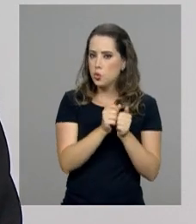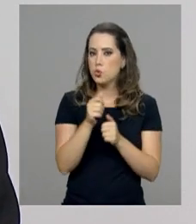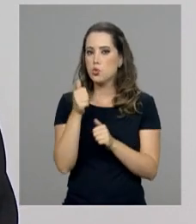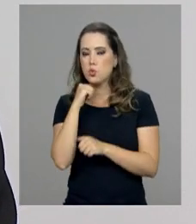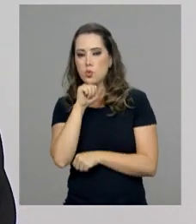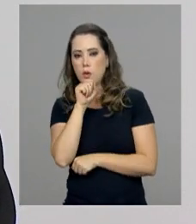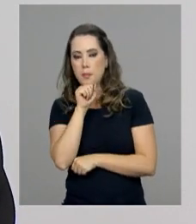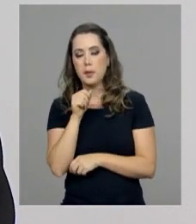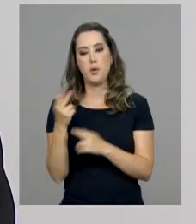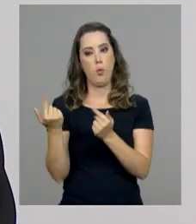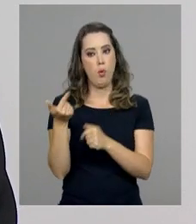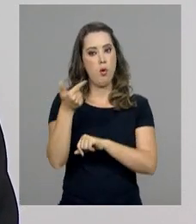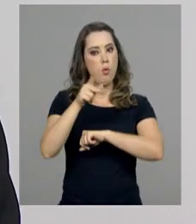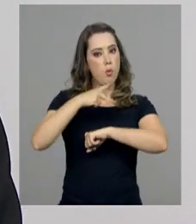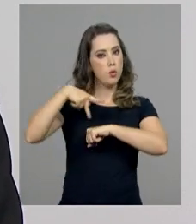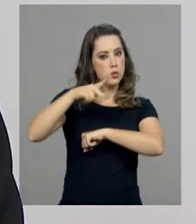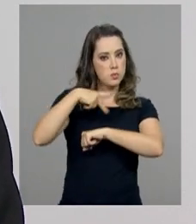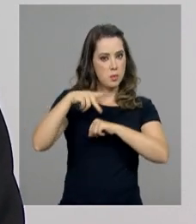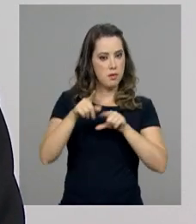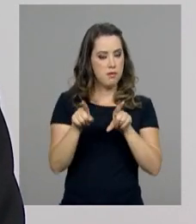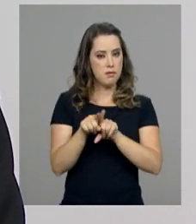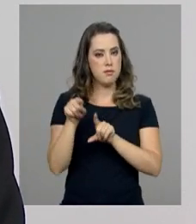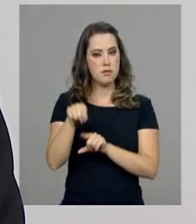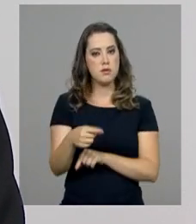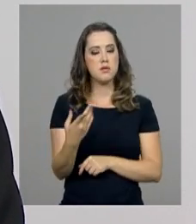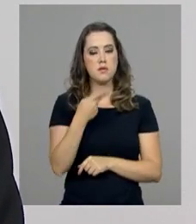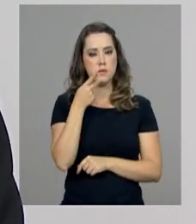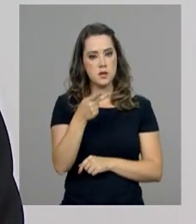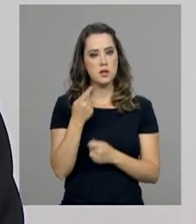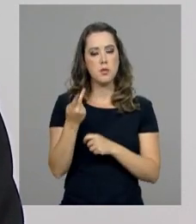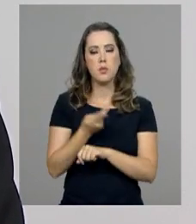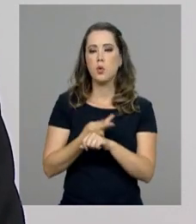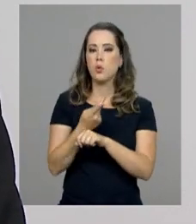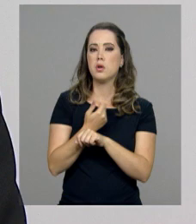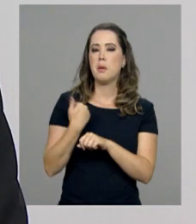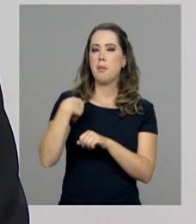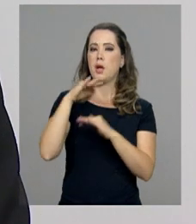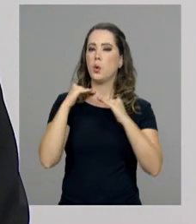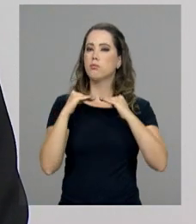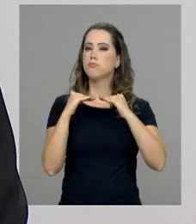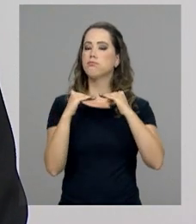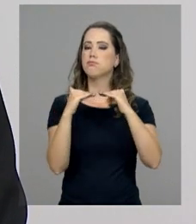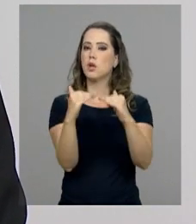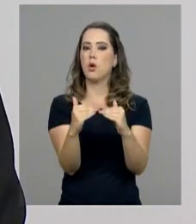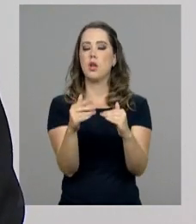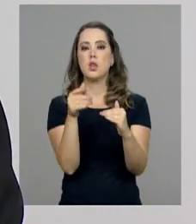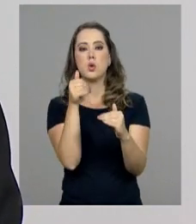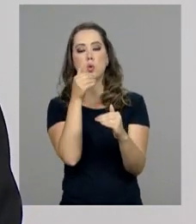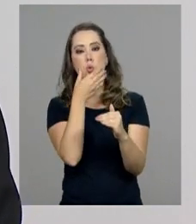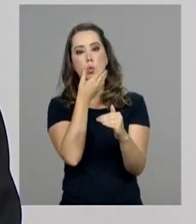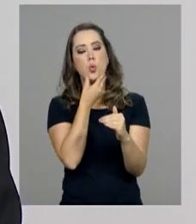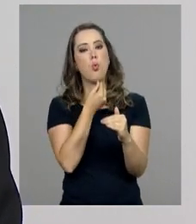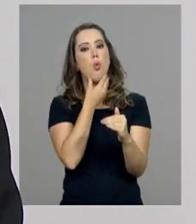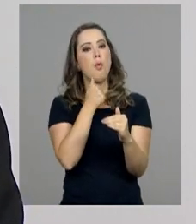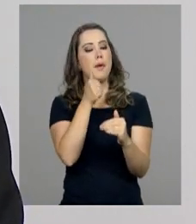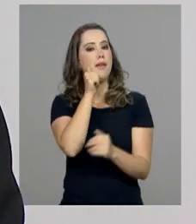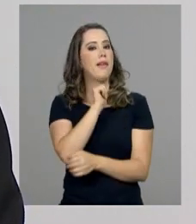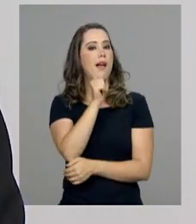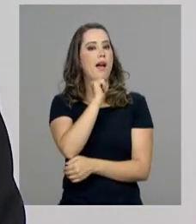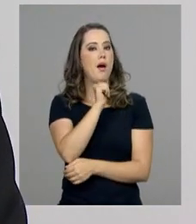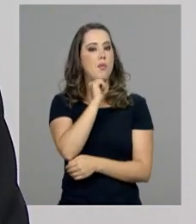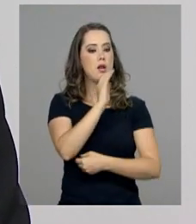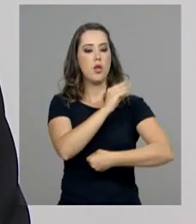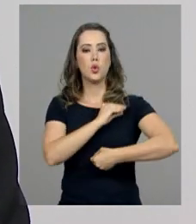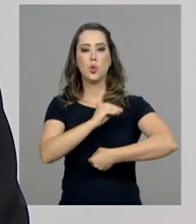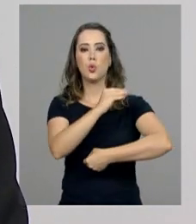países, afirma-se claramente a tendência de busca de maior equilíbrio entre o homem e a mulher no